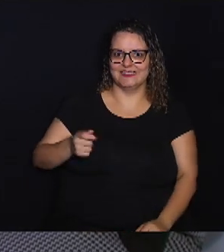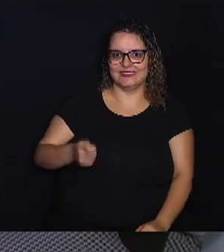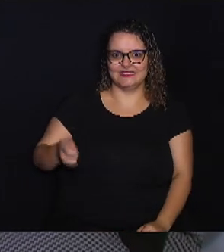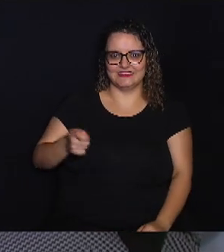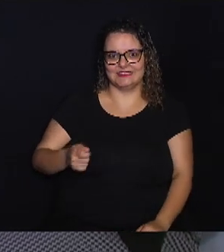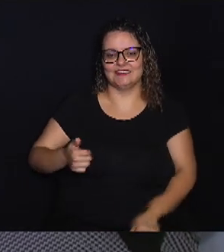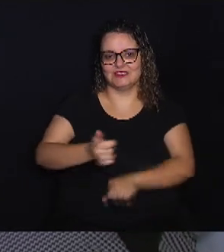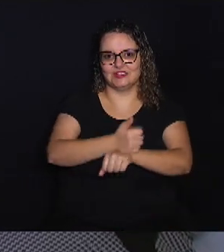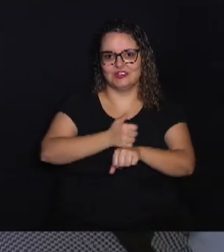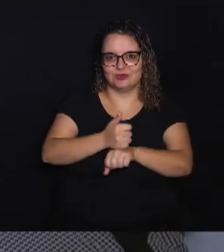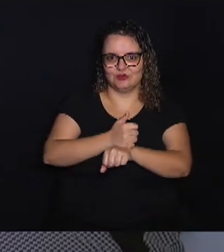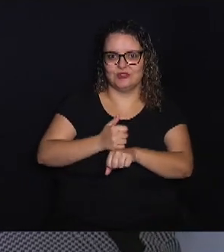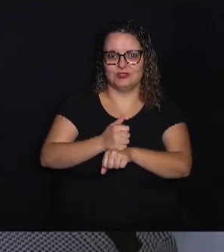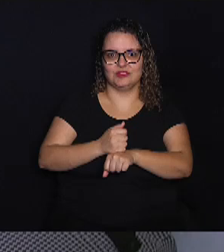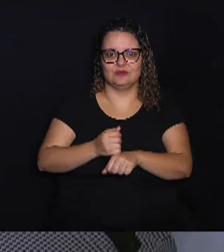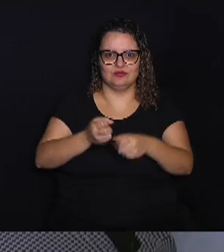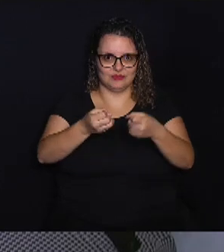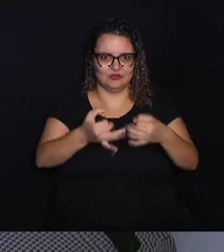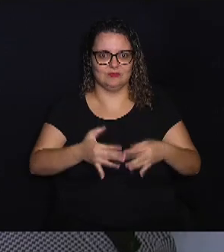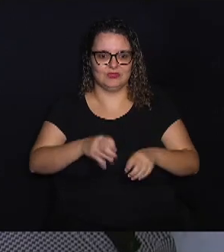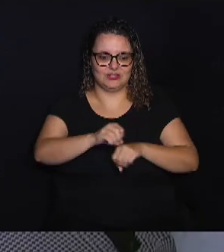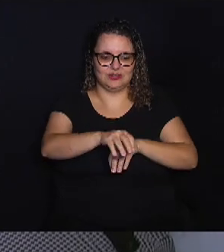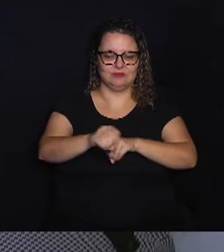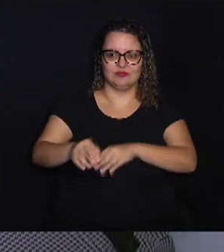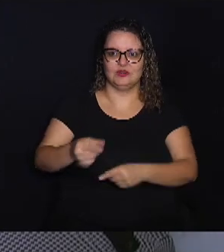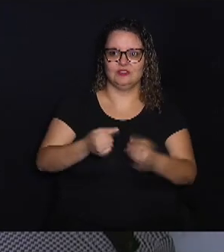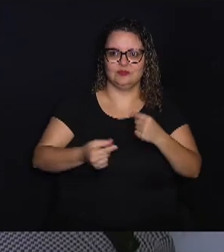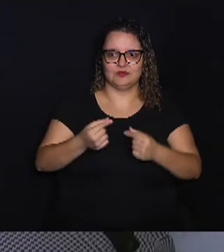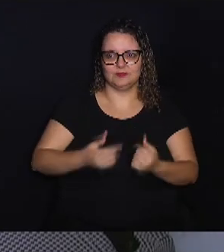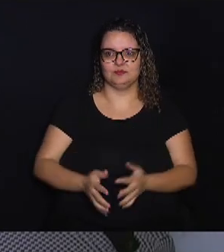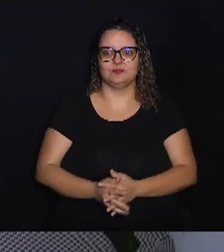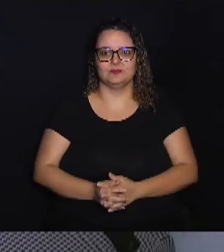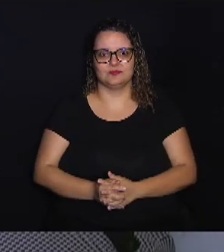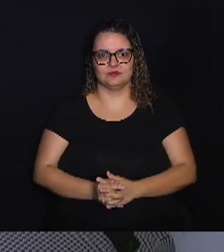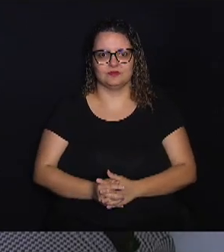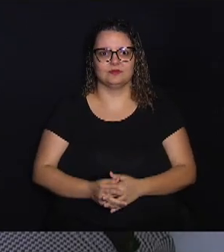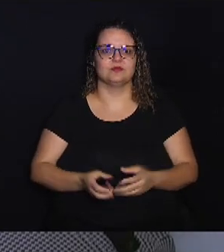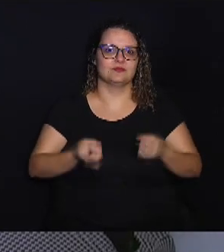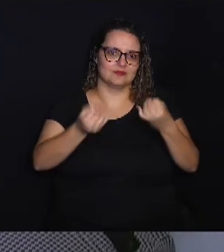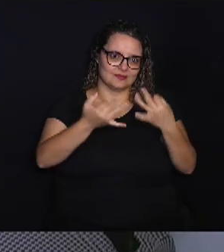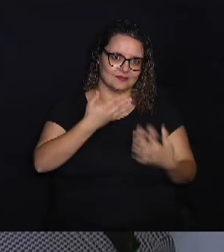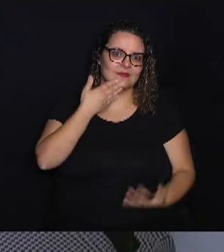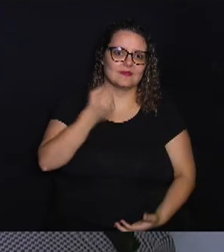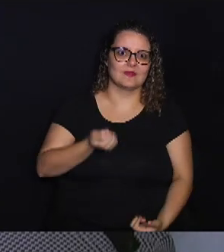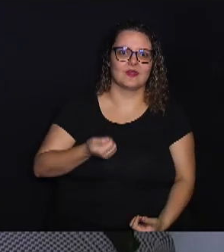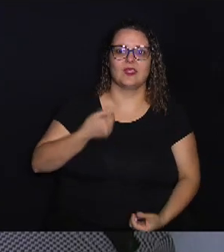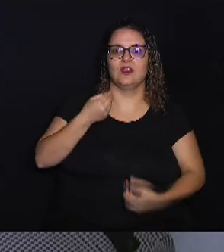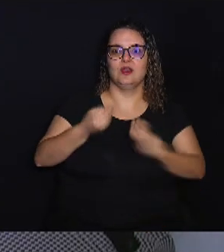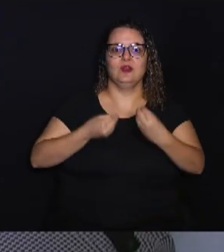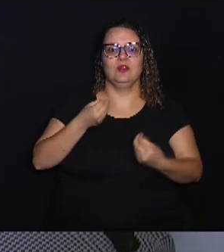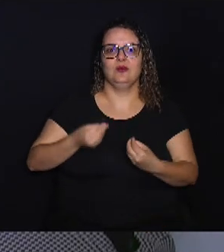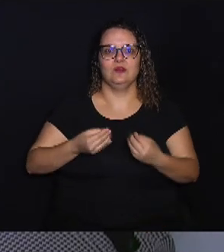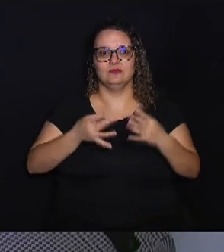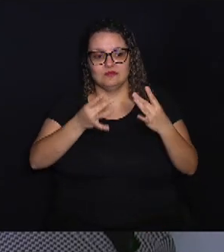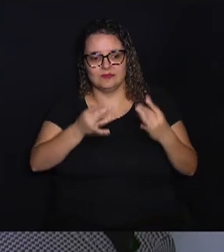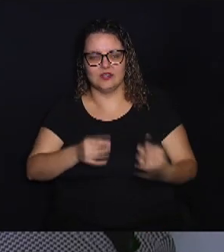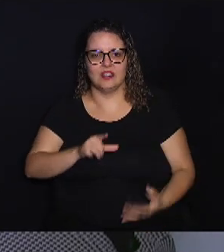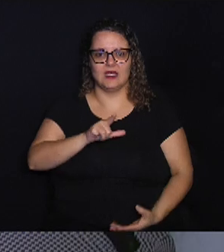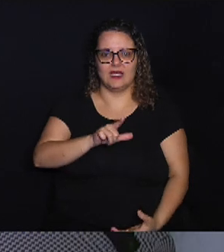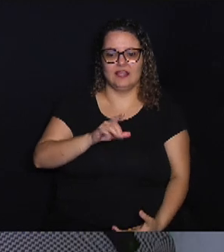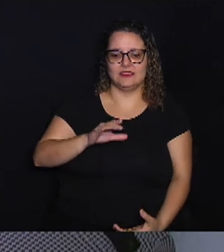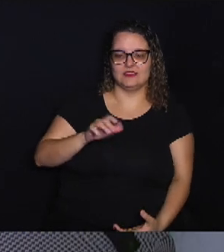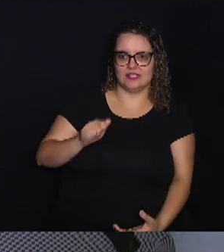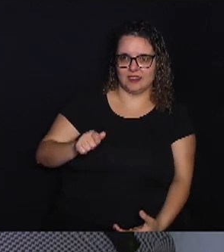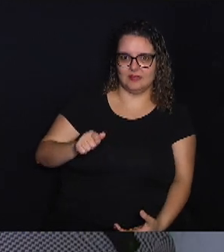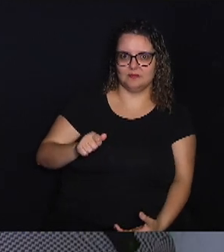Profissionais Orientadores e Educadores Financeiros, que vai nos explicar melhor sobre como investir na letra de crédito do